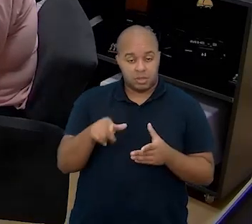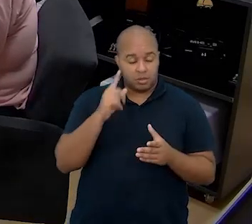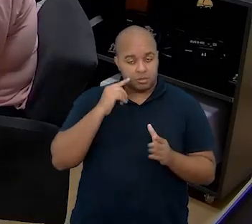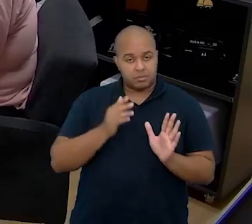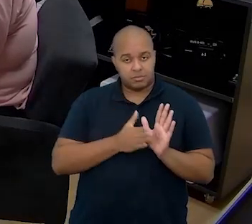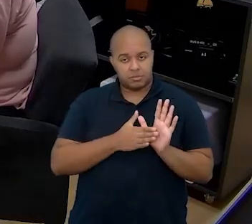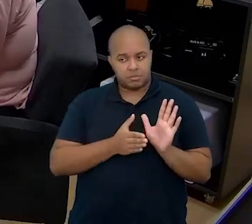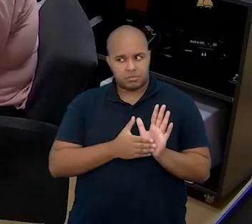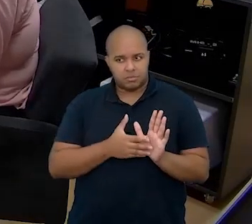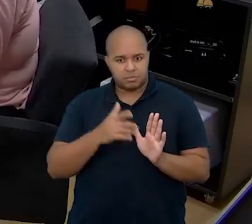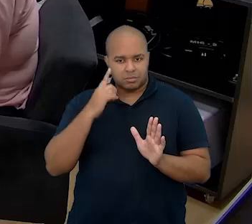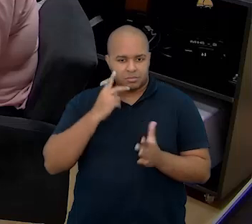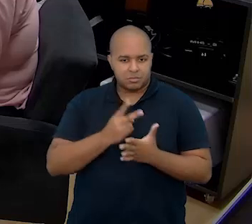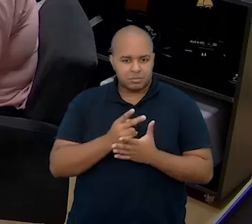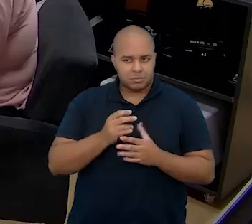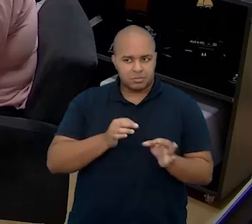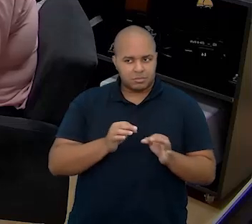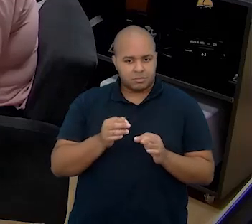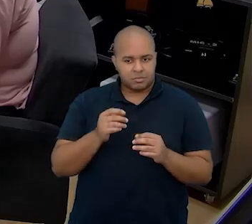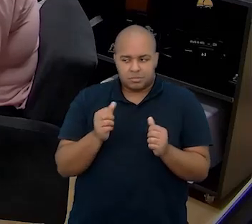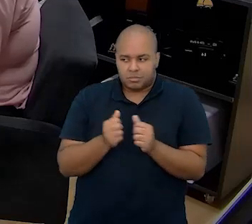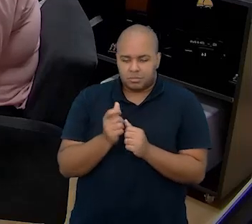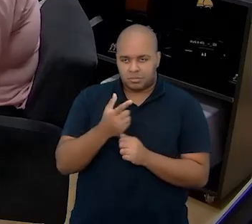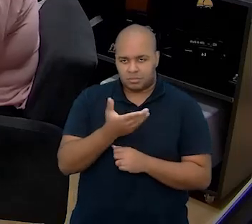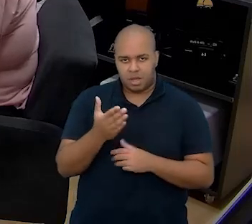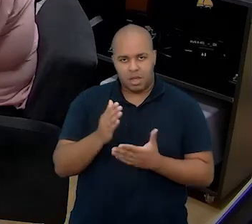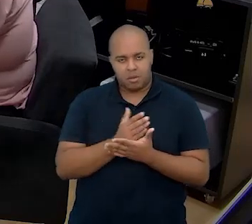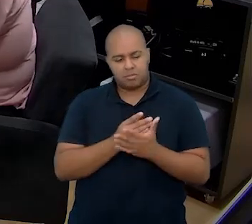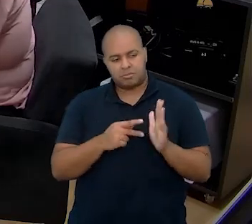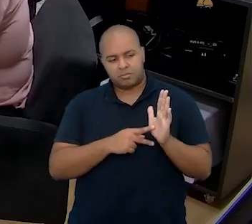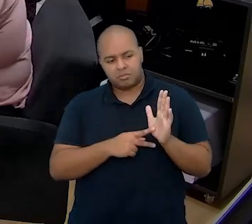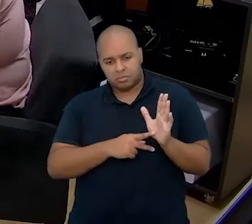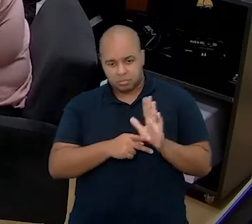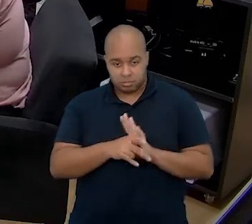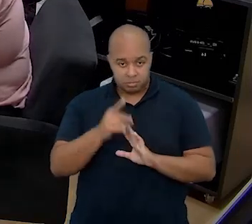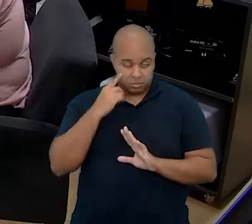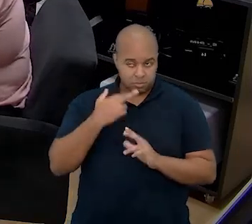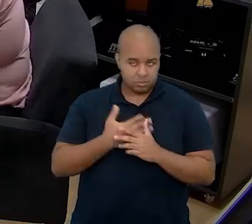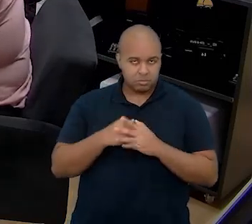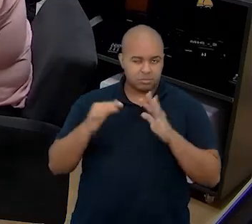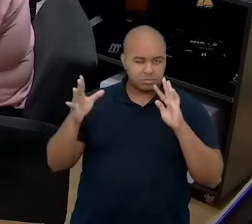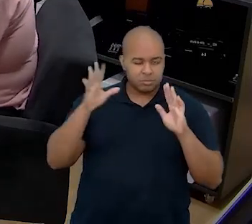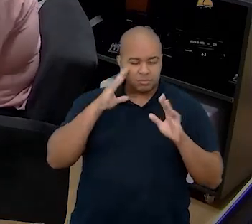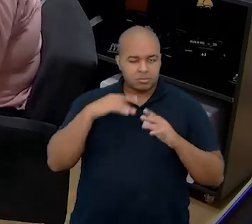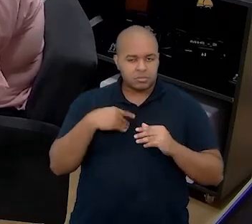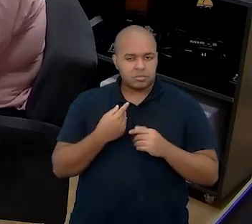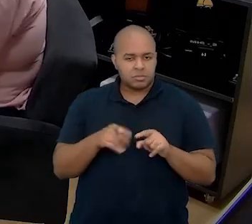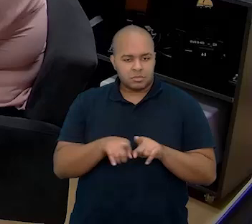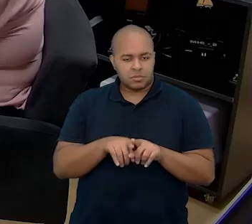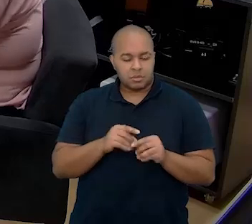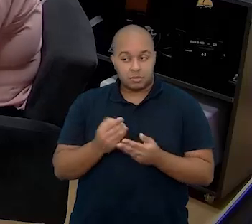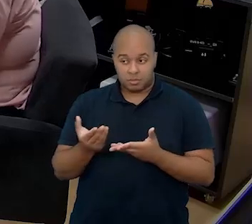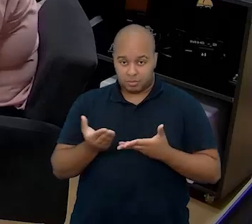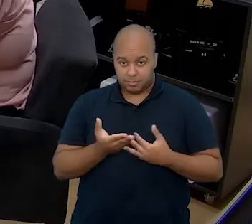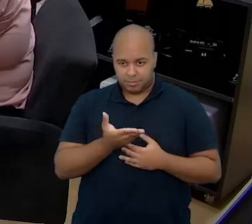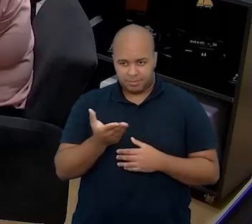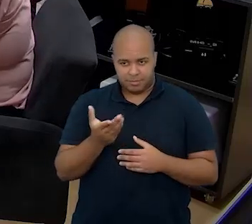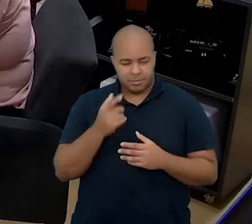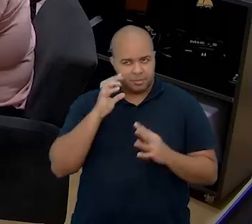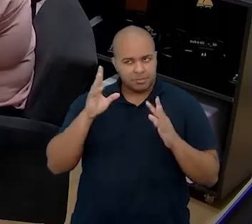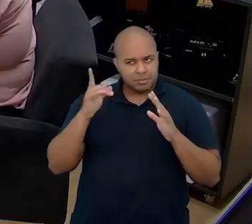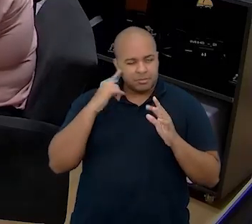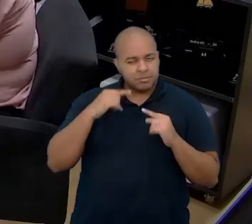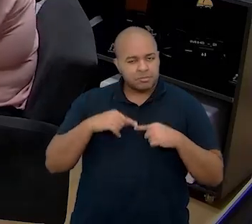propondo aí sempre, nas últimas semanas, para vocês algumas pautas bem reflexivas, convidando vocês à